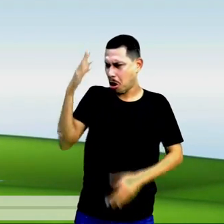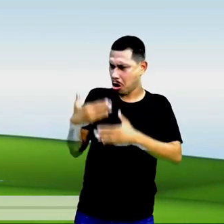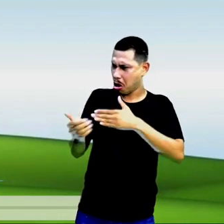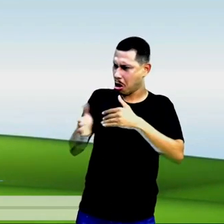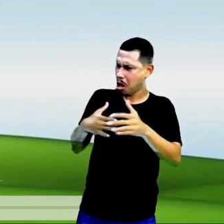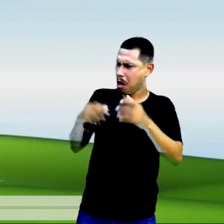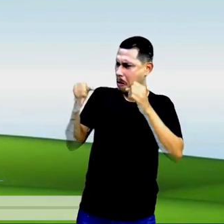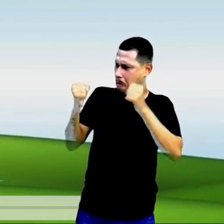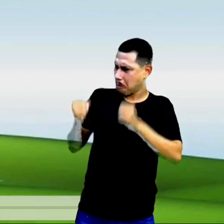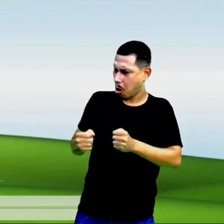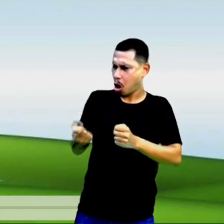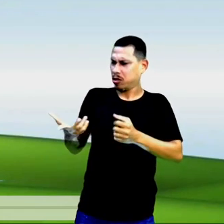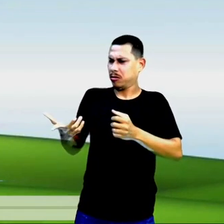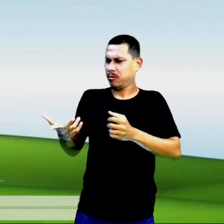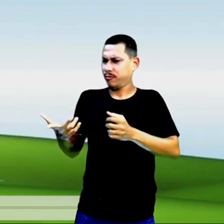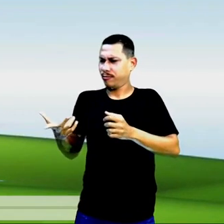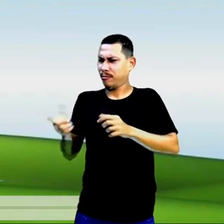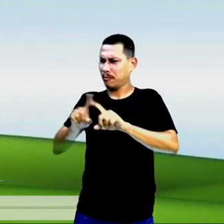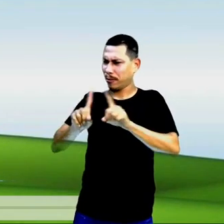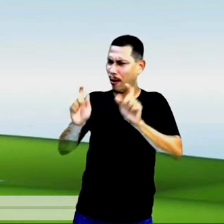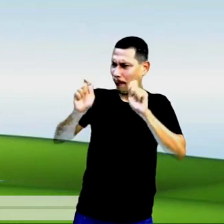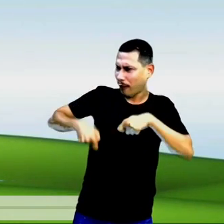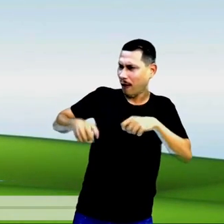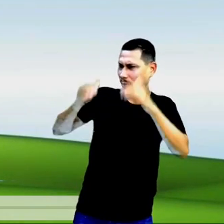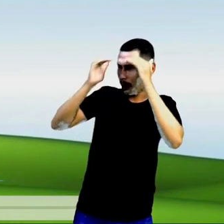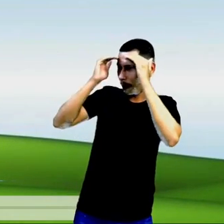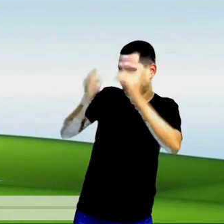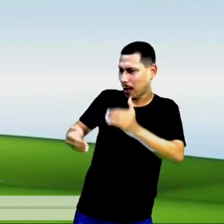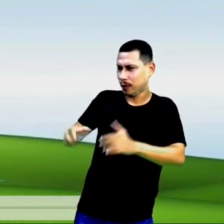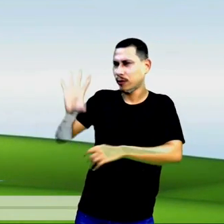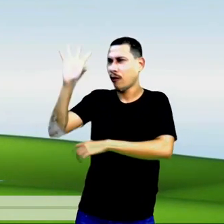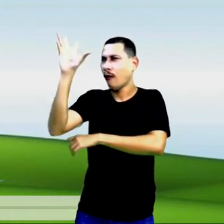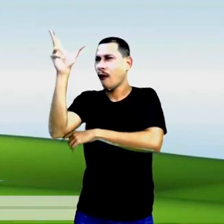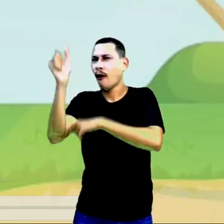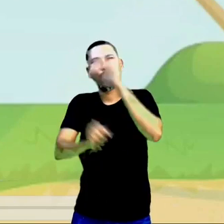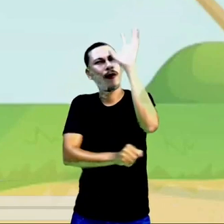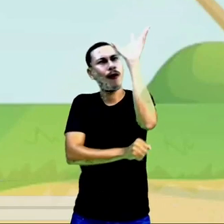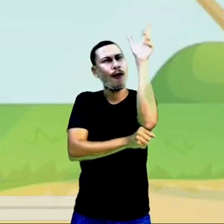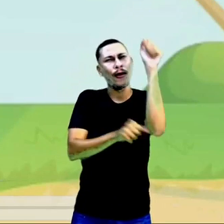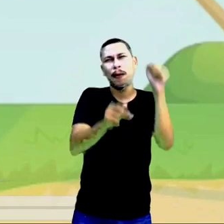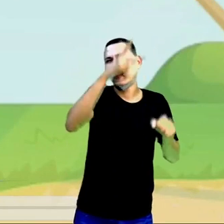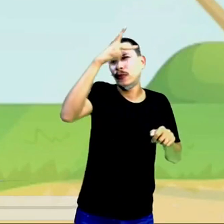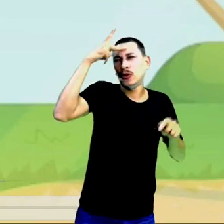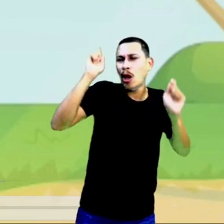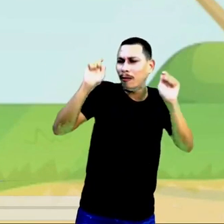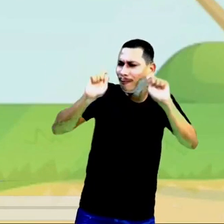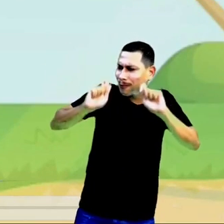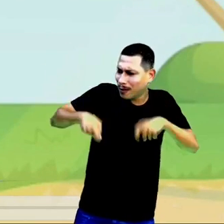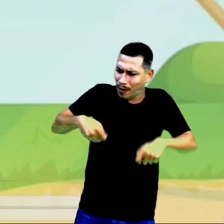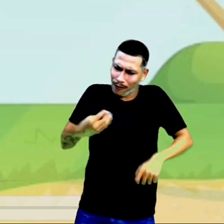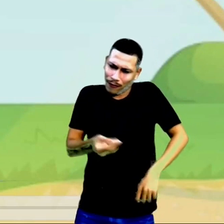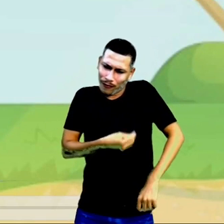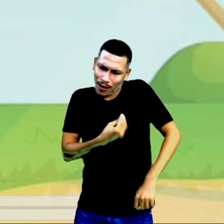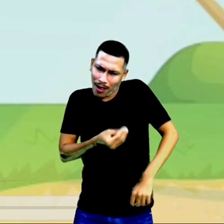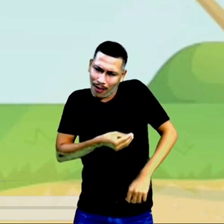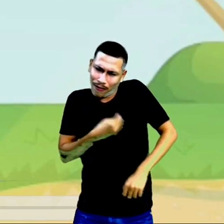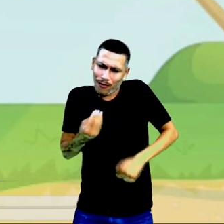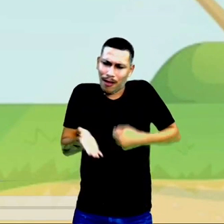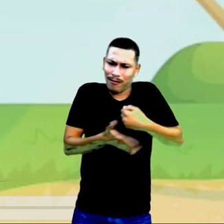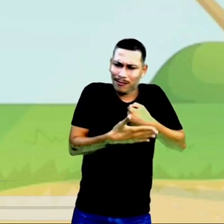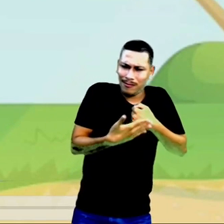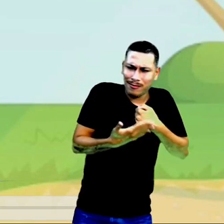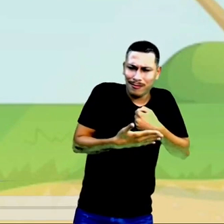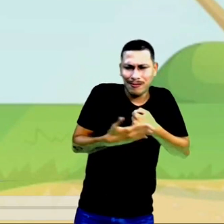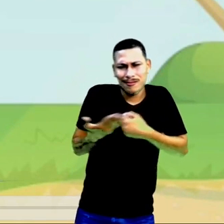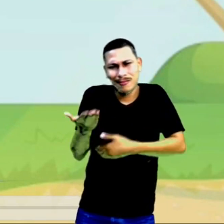respeitando o outro. A natureza e as pessoas precisam viver em harmonia. O sol